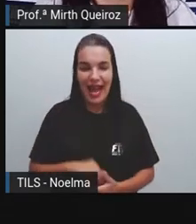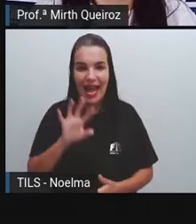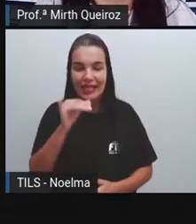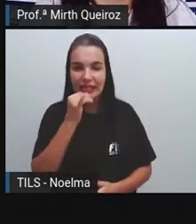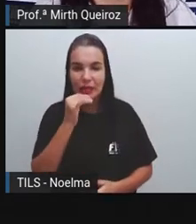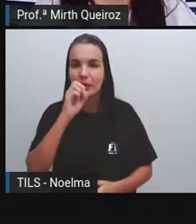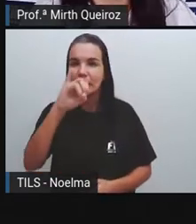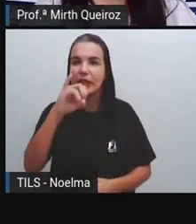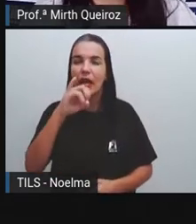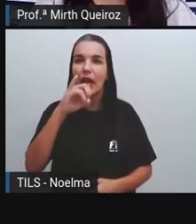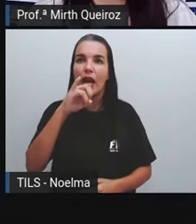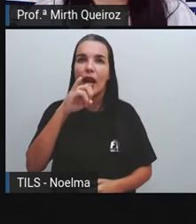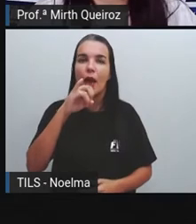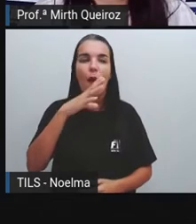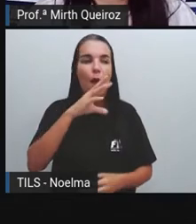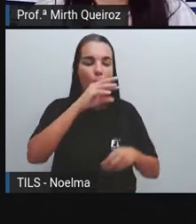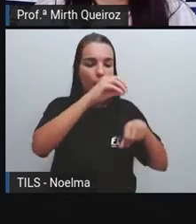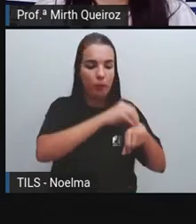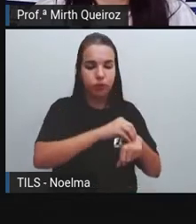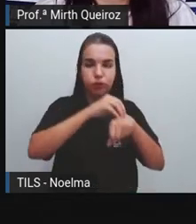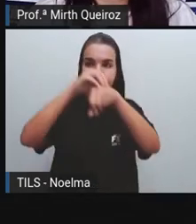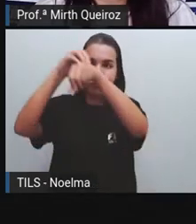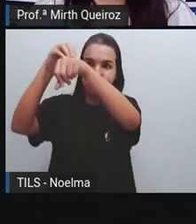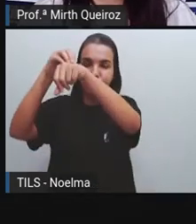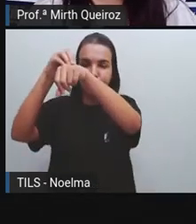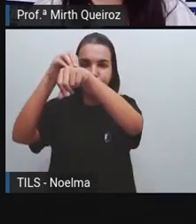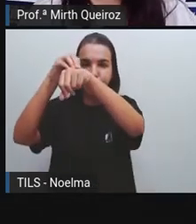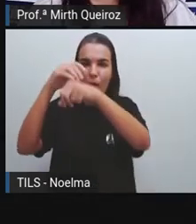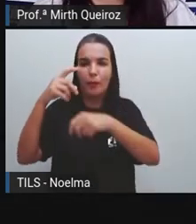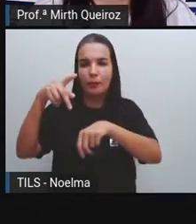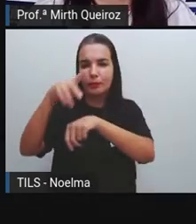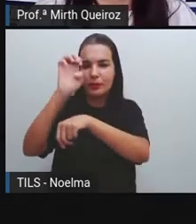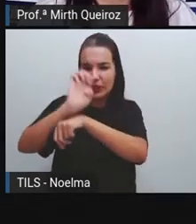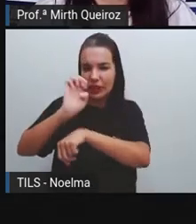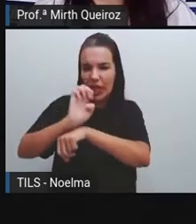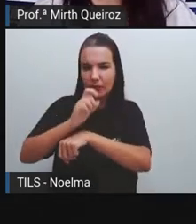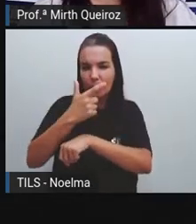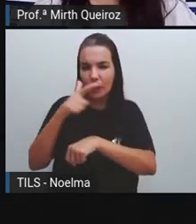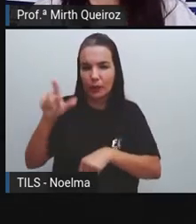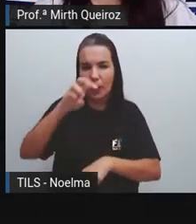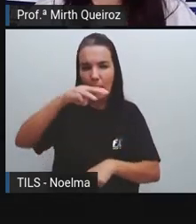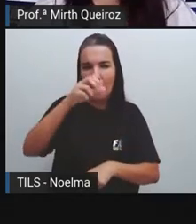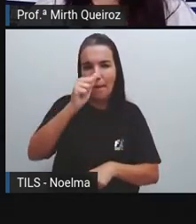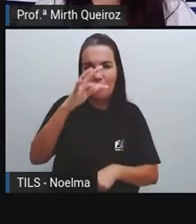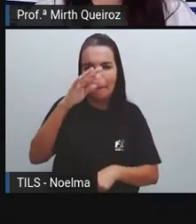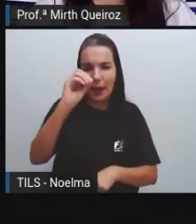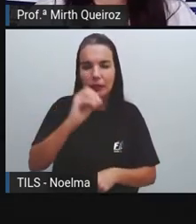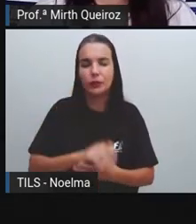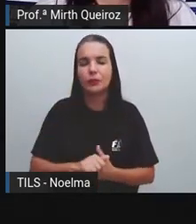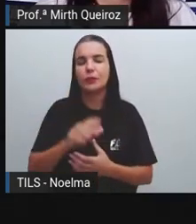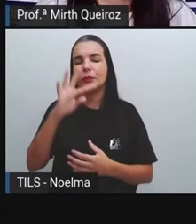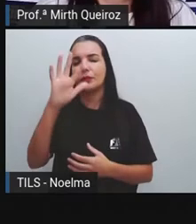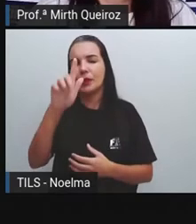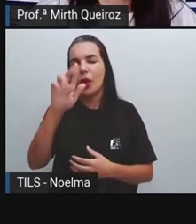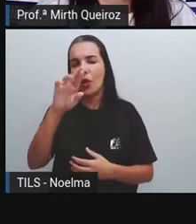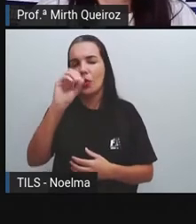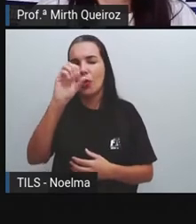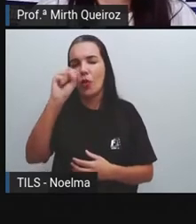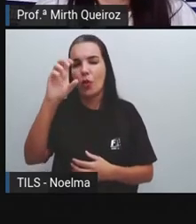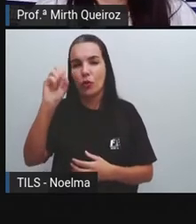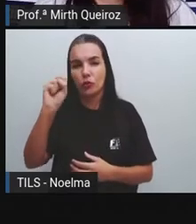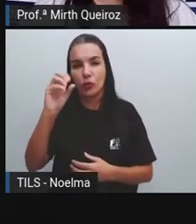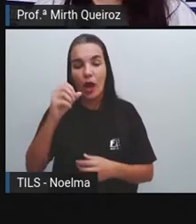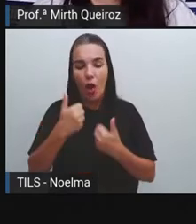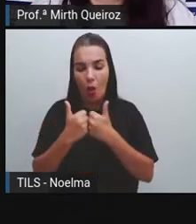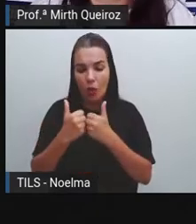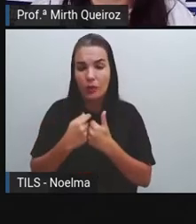a gente fosse lá para Mato Grosso, a gente ia gastar quase um dia de viagem. Quase não, um dia de viagem ou mais para chegar até Mato Grosso.